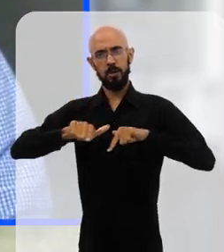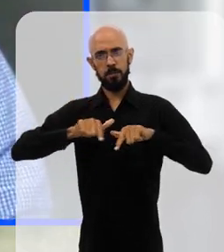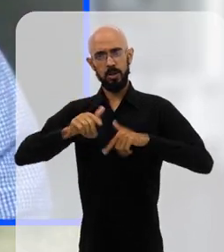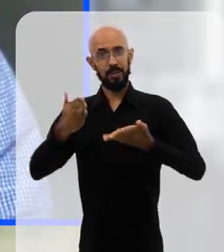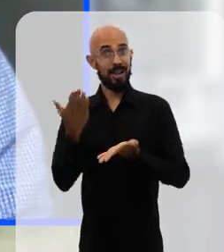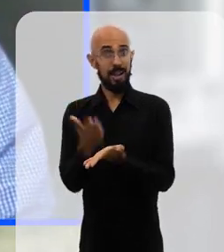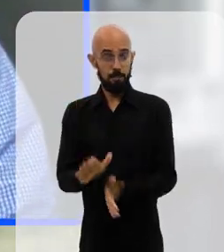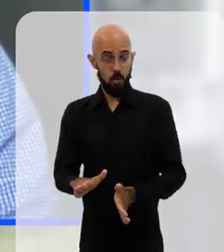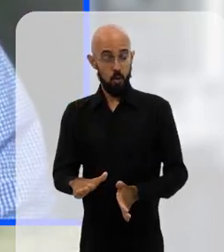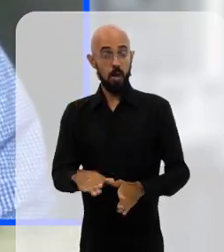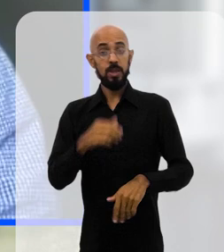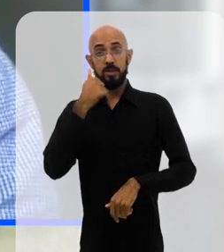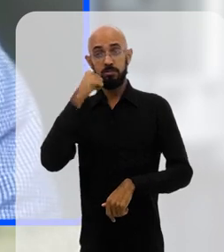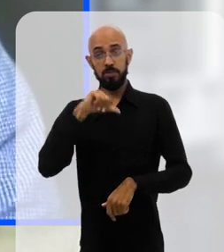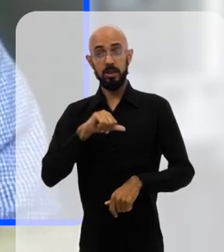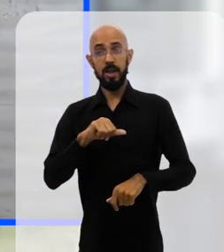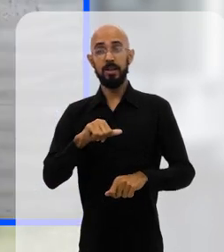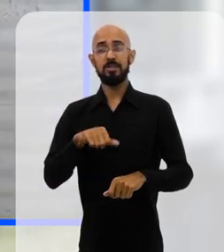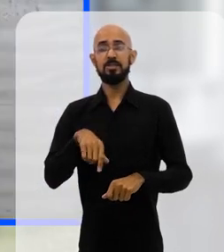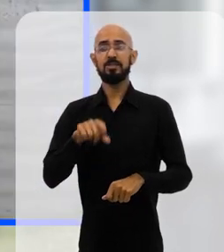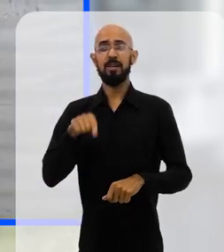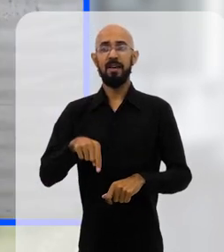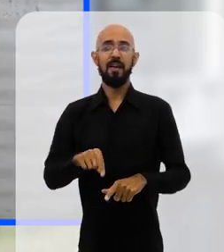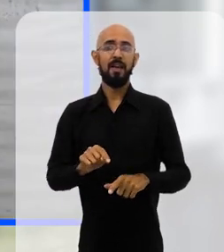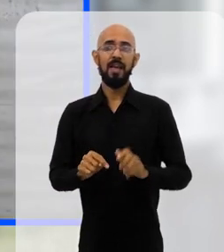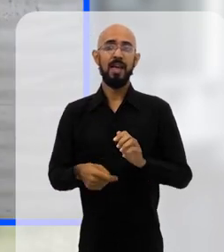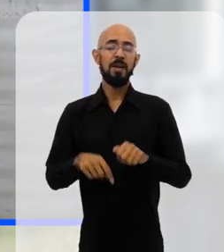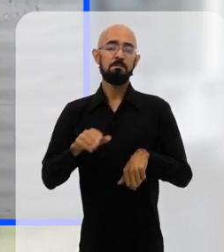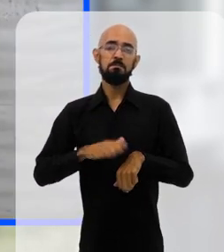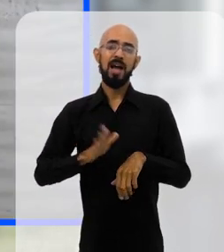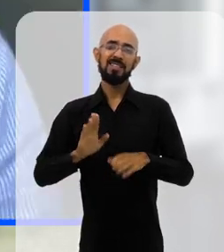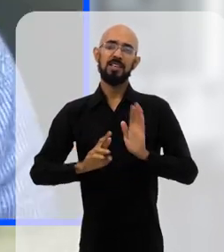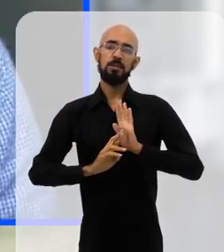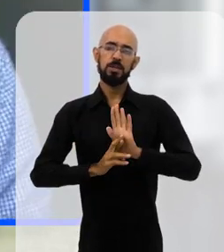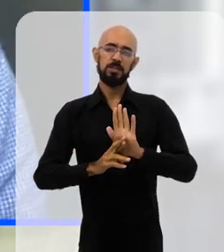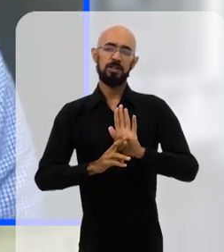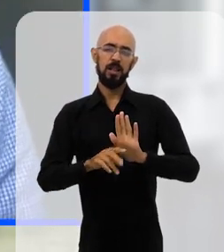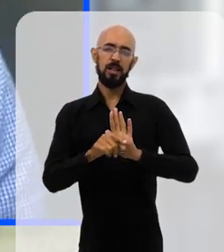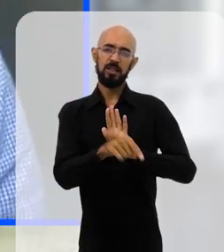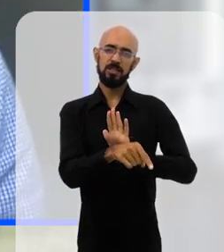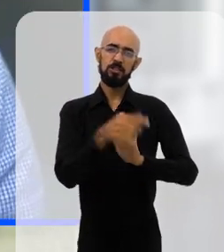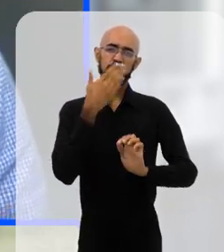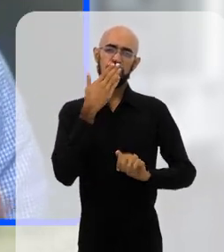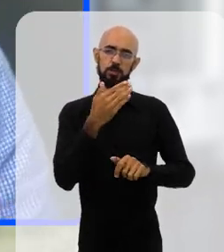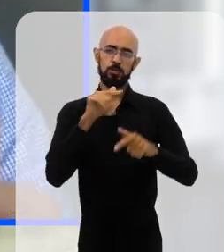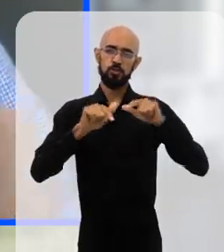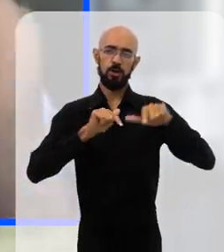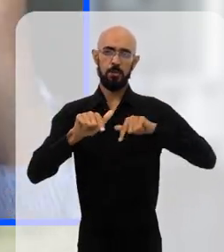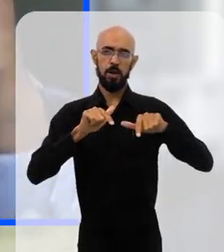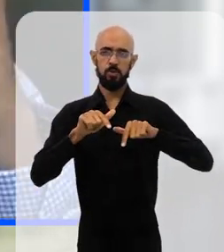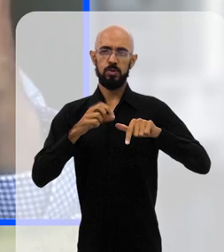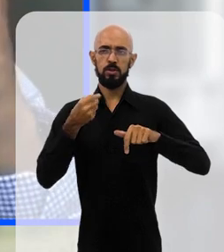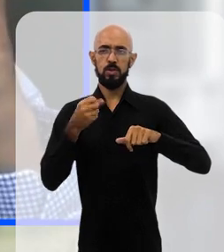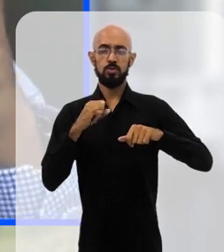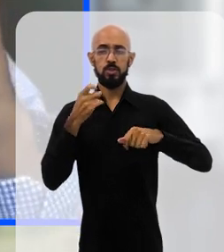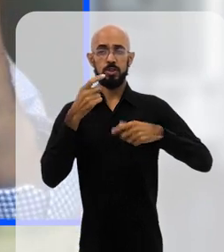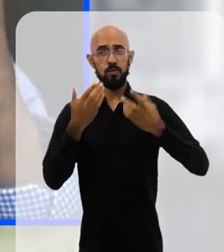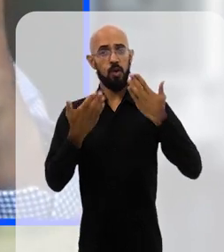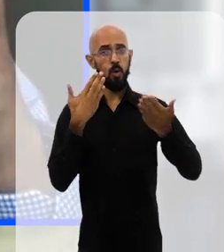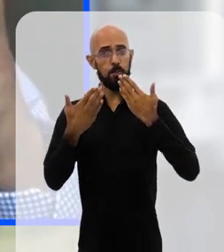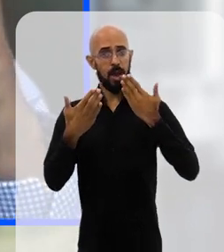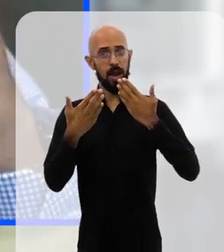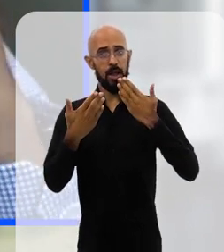impacto na pandemia. E as mulheres, elas são mais representadas nesse tipo de trabalho, então quando a gente pega dentro do trabalho